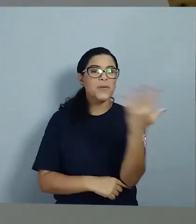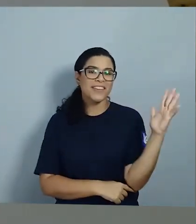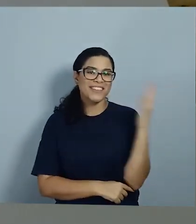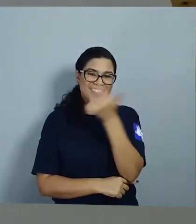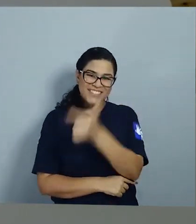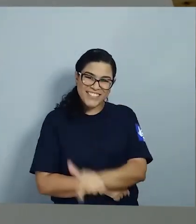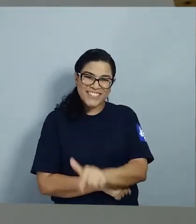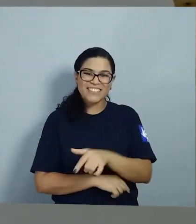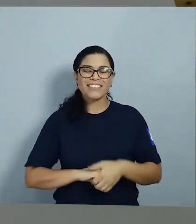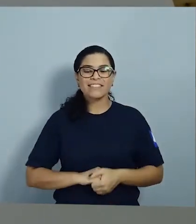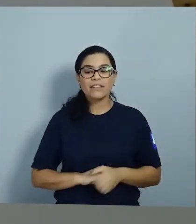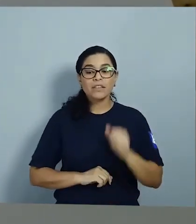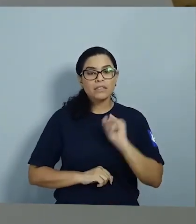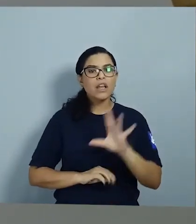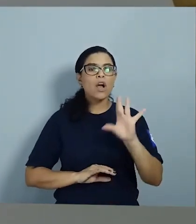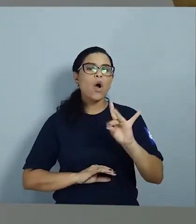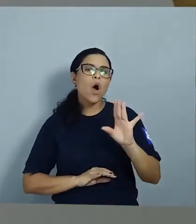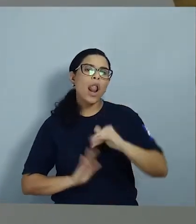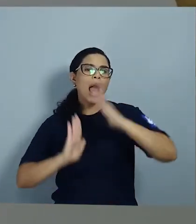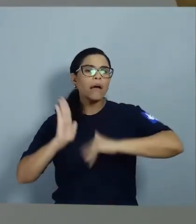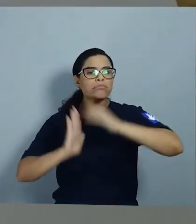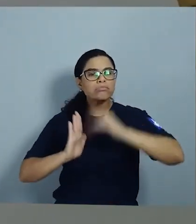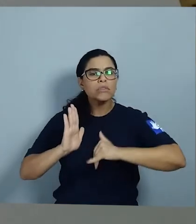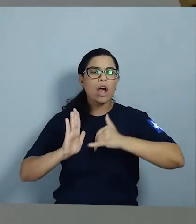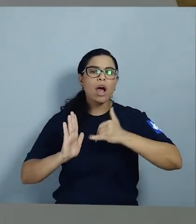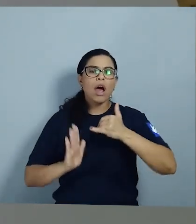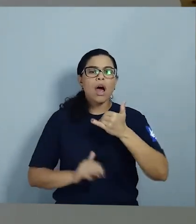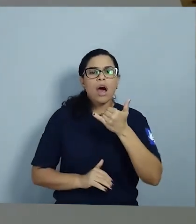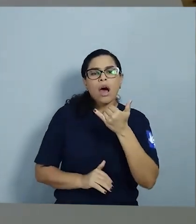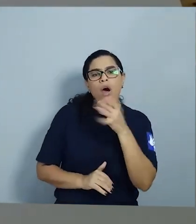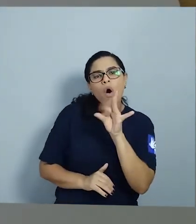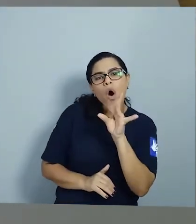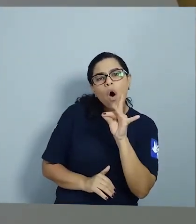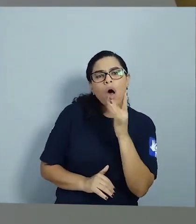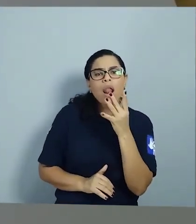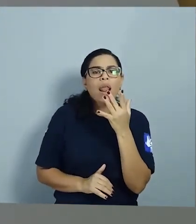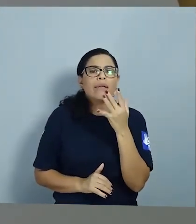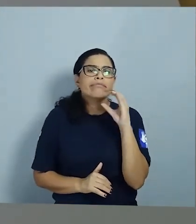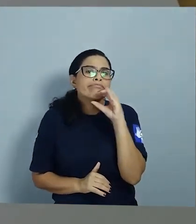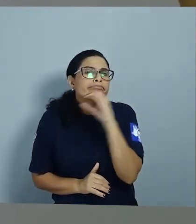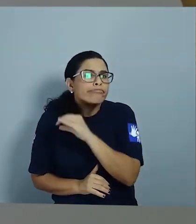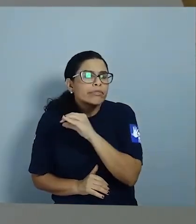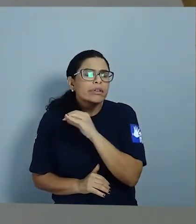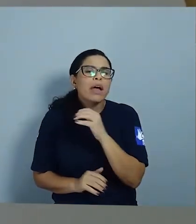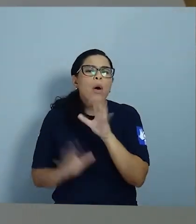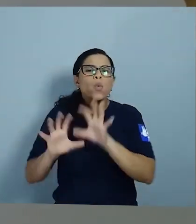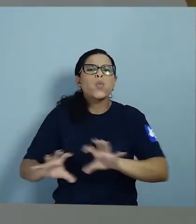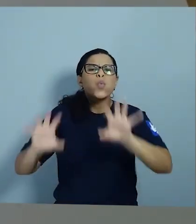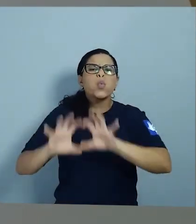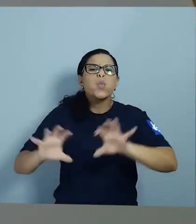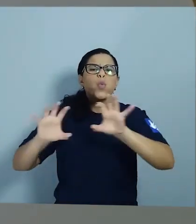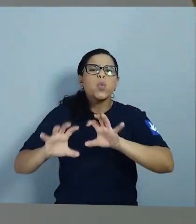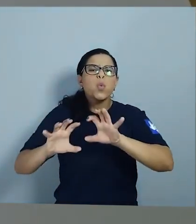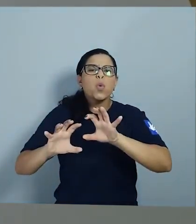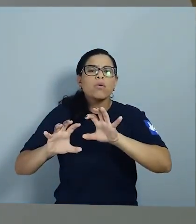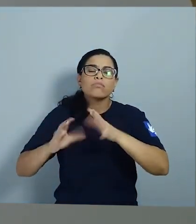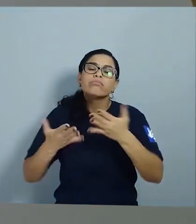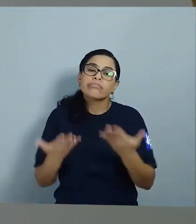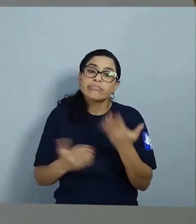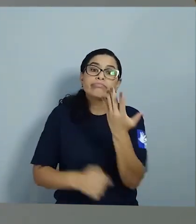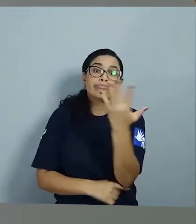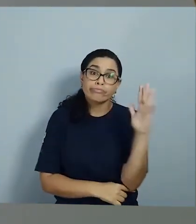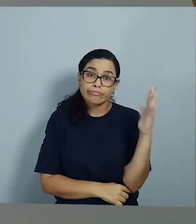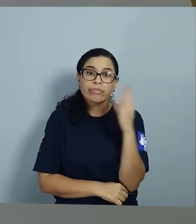natureza Se a gente colar, pintar, usar cola quente Nós estaremos poluindo o meio ambiente Olha que